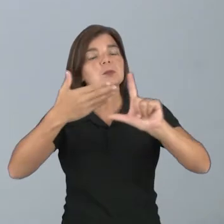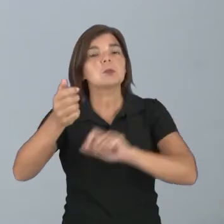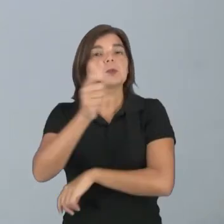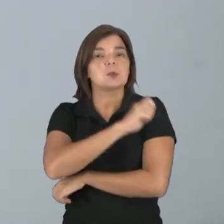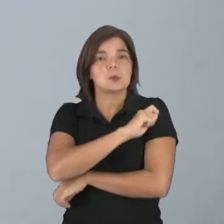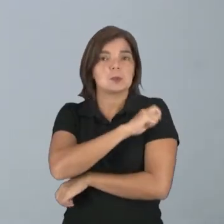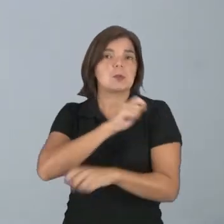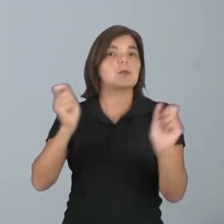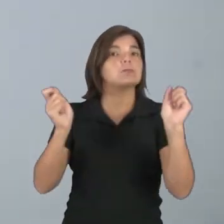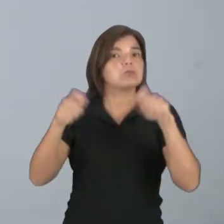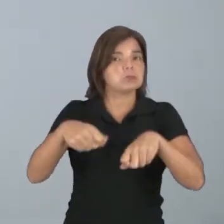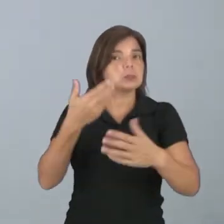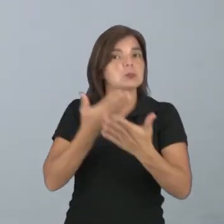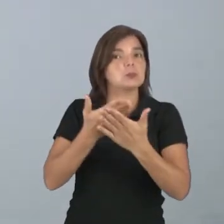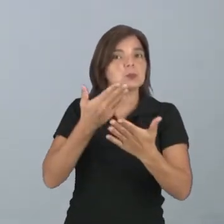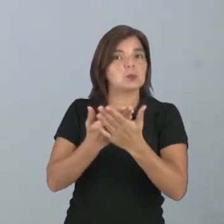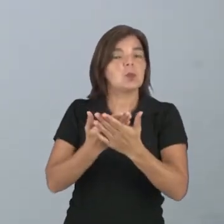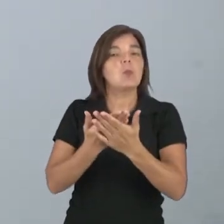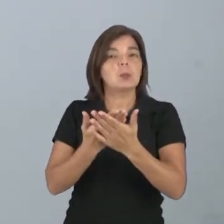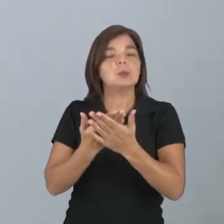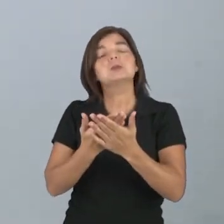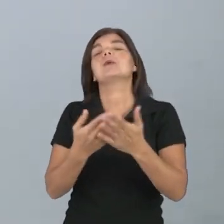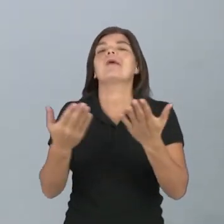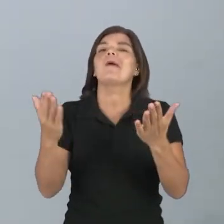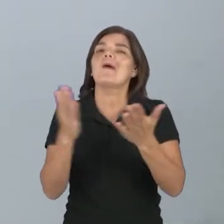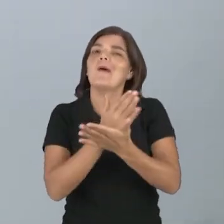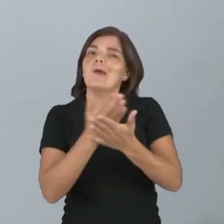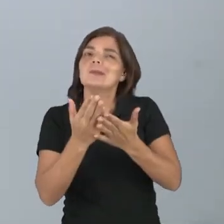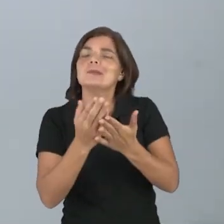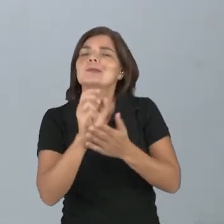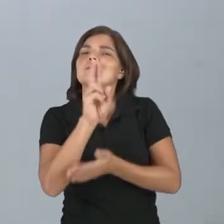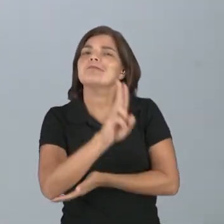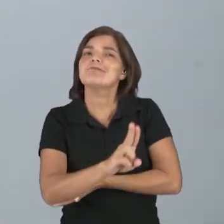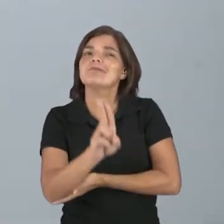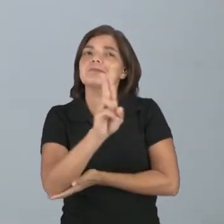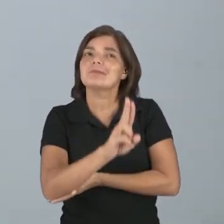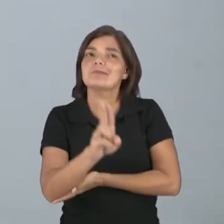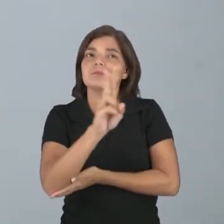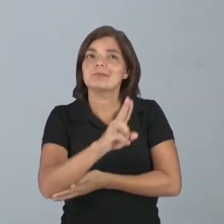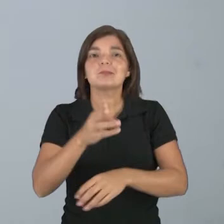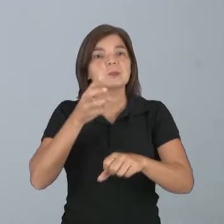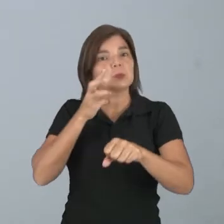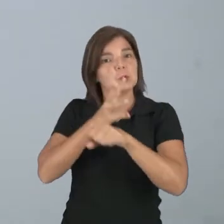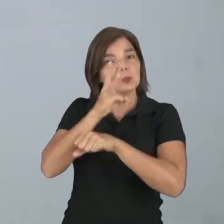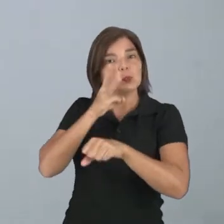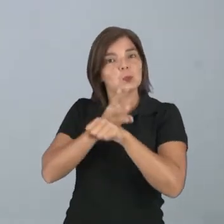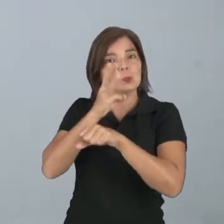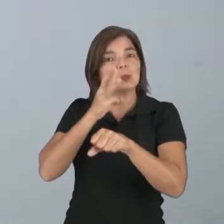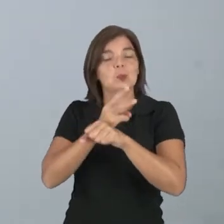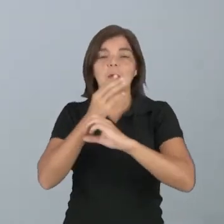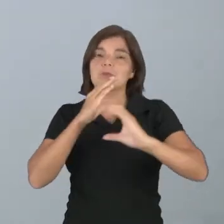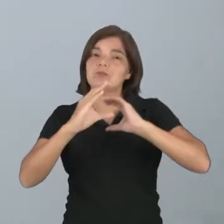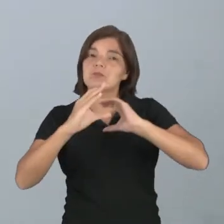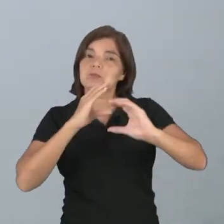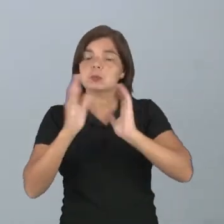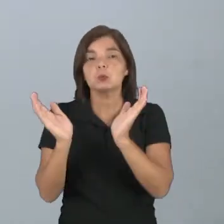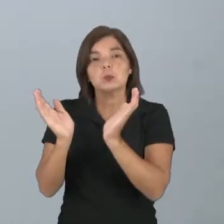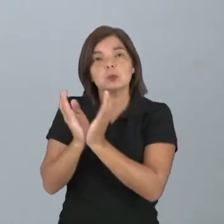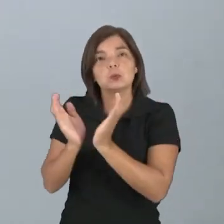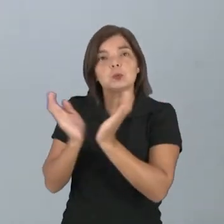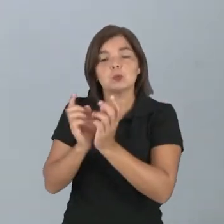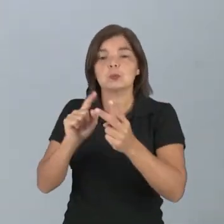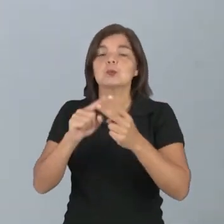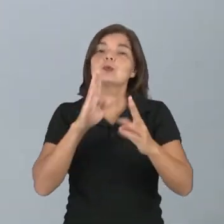alunos pudessem estudar virtualmente. alguns passaram a utilizar o WhatsApp como forma de comunicação em grupo,